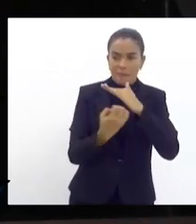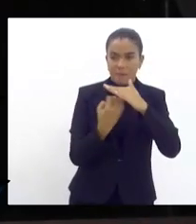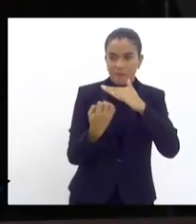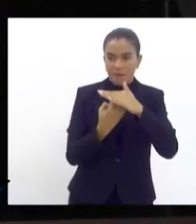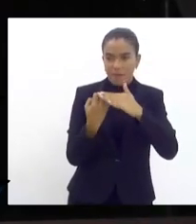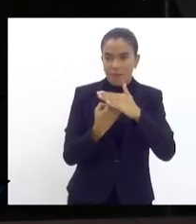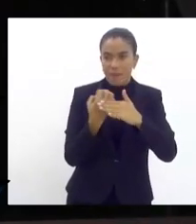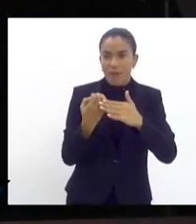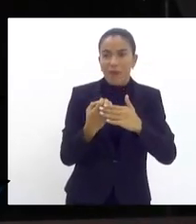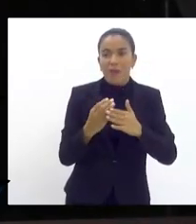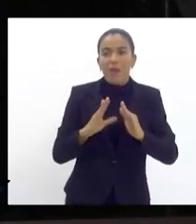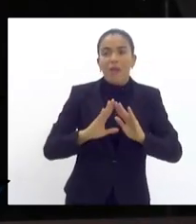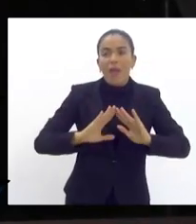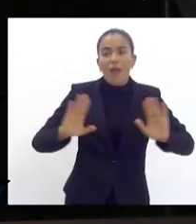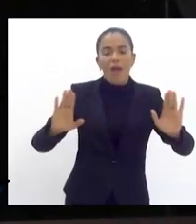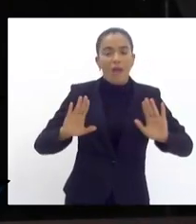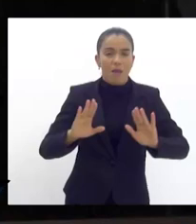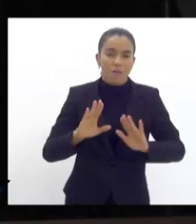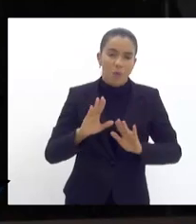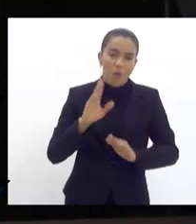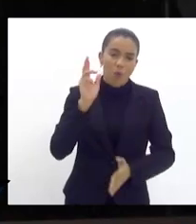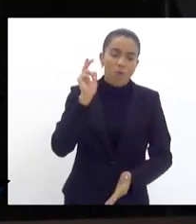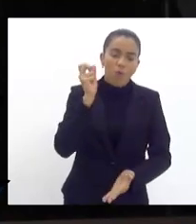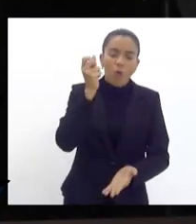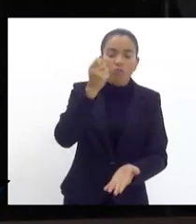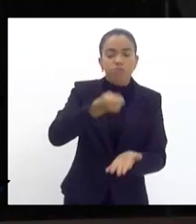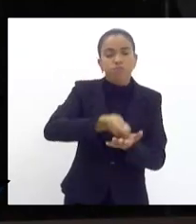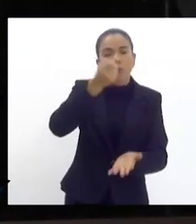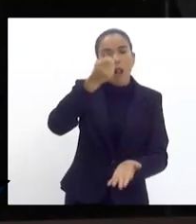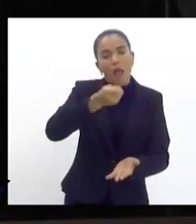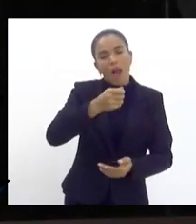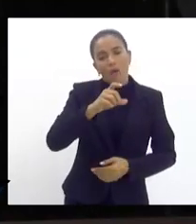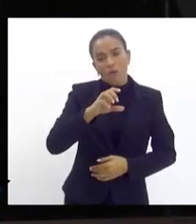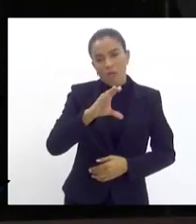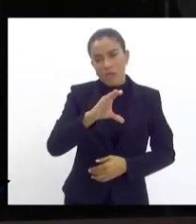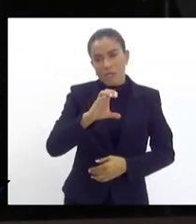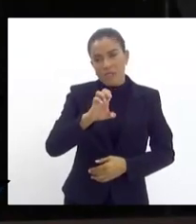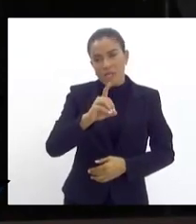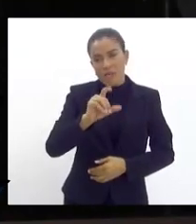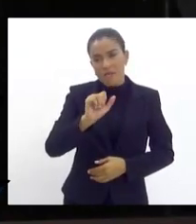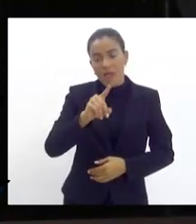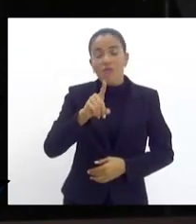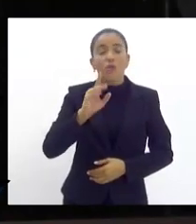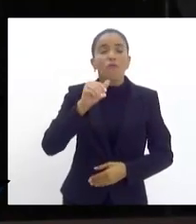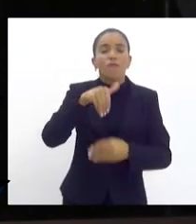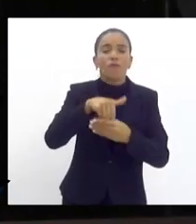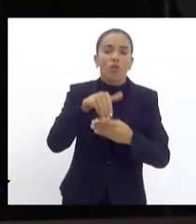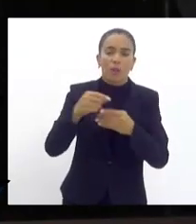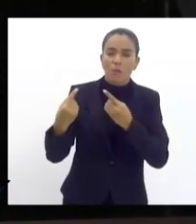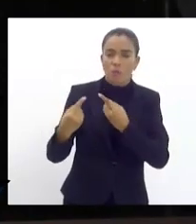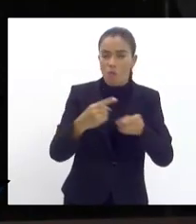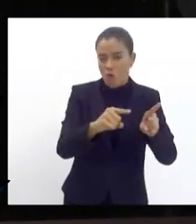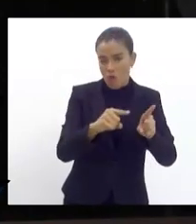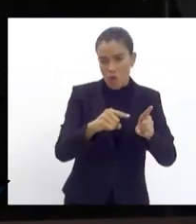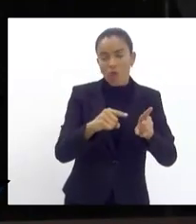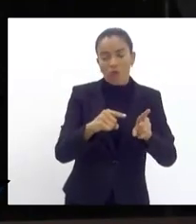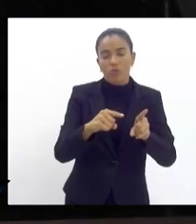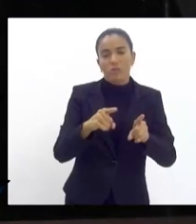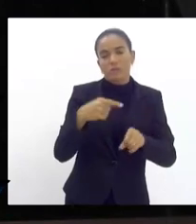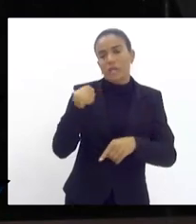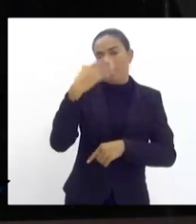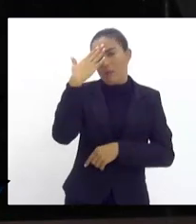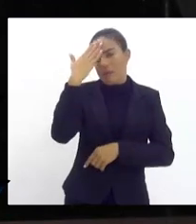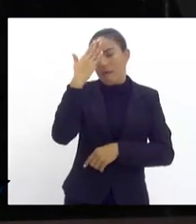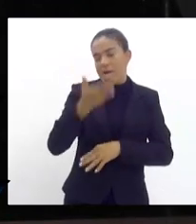surgindo com o leilão da CEDAI que foi um grande absurdo e que eu vou ter conta deputado Dushpa uma grande parcela nós saberíamos que isso iria